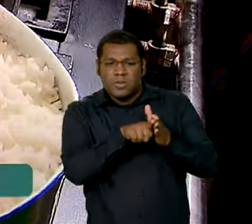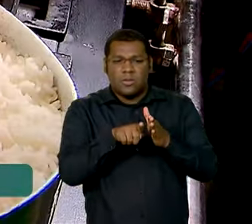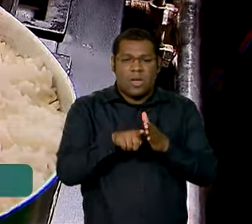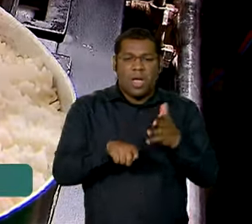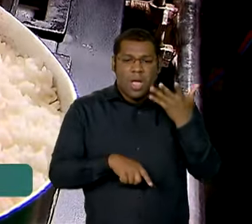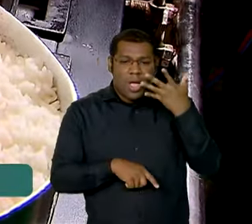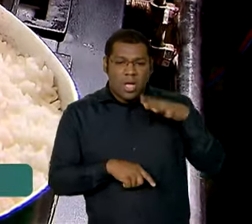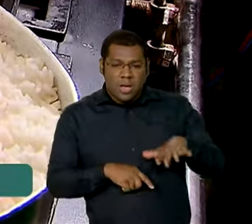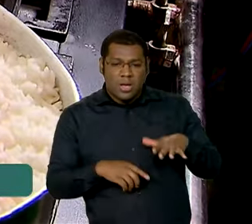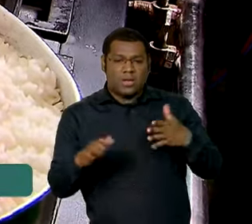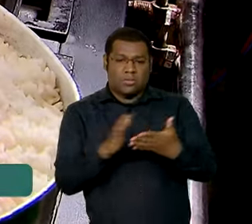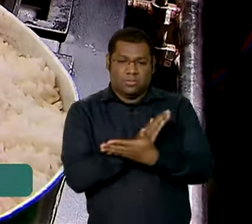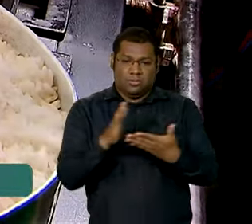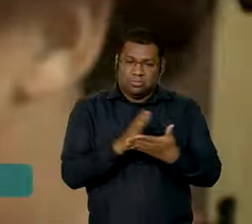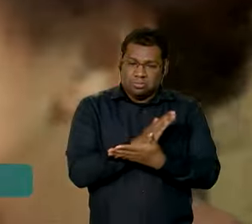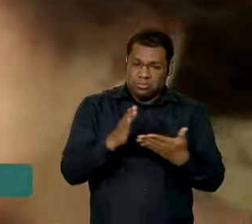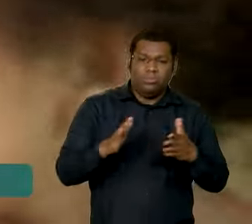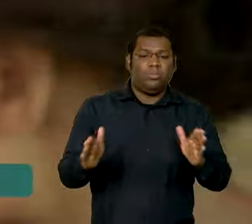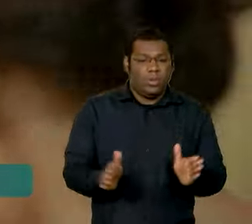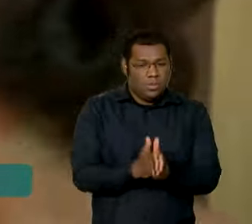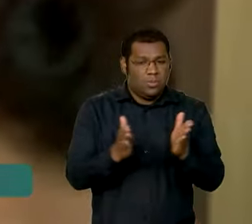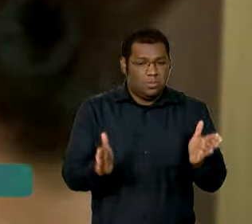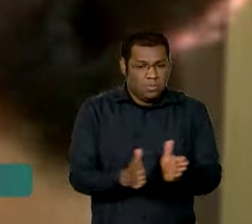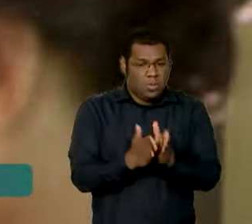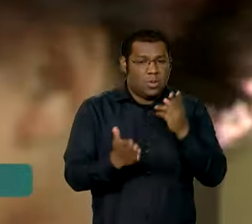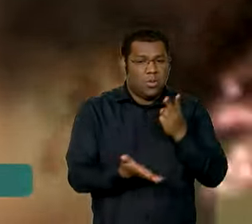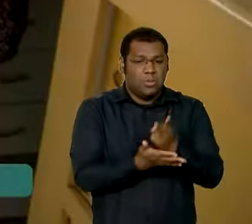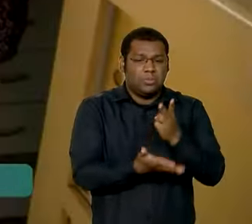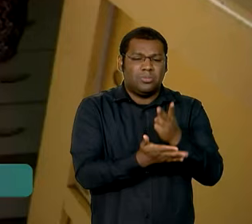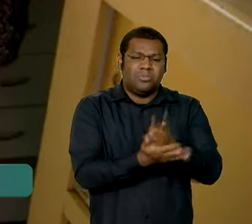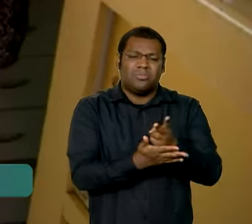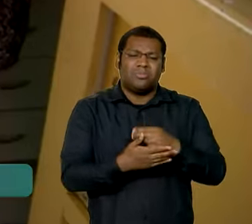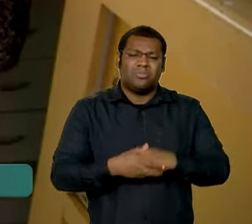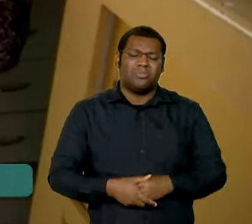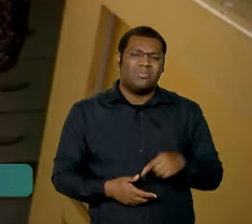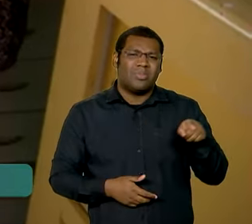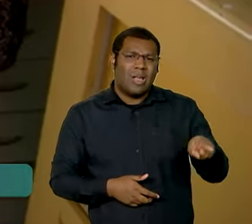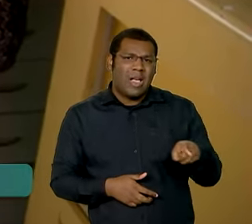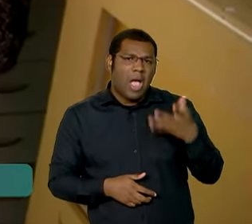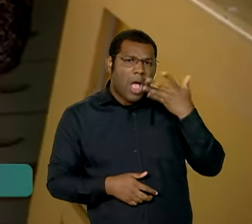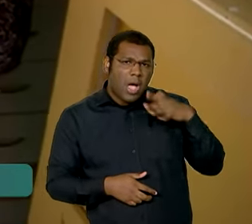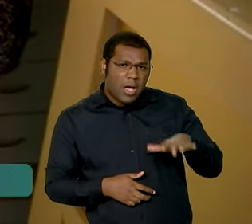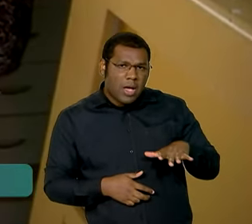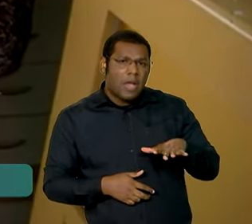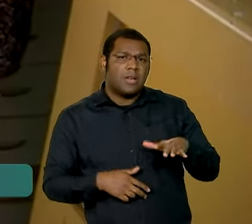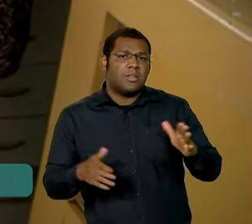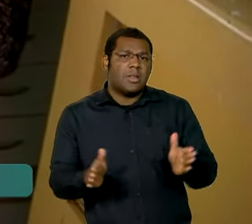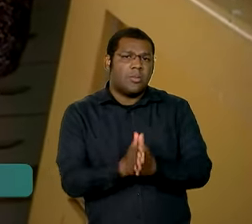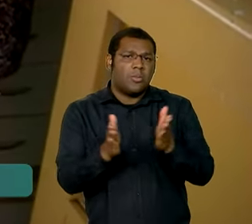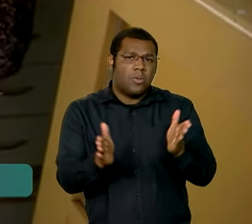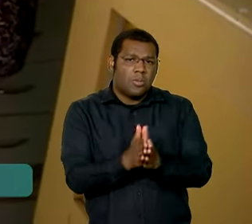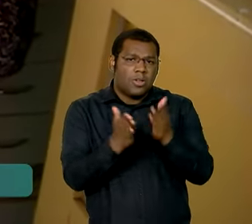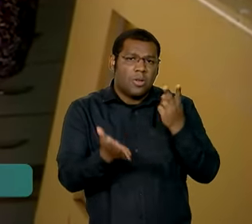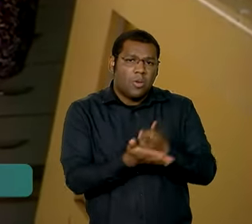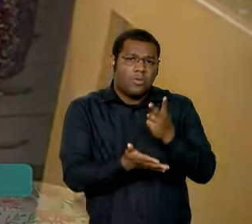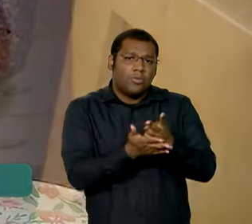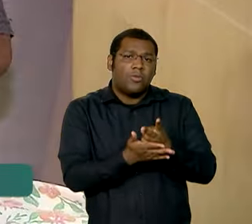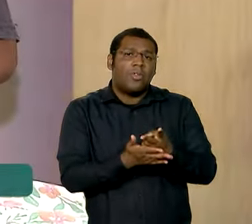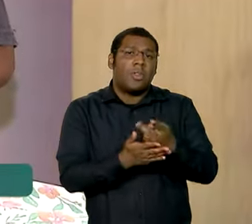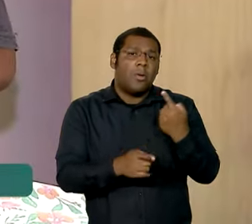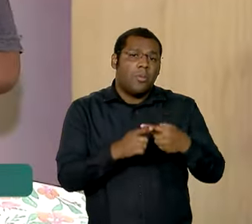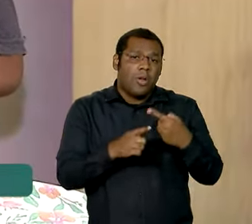que ainda estão abaixo da linha de pobreza, se é uma questão da família ser muito numerosa e, por isso,